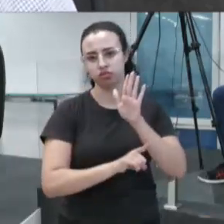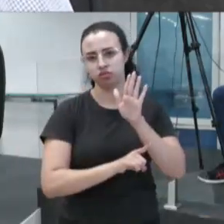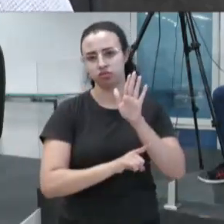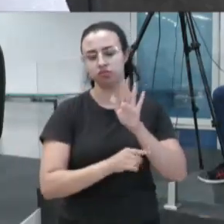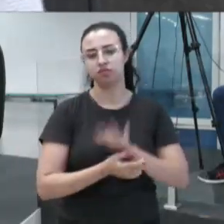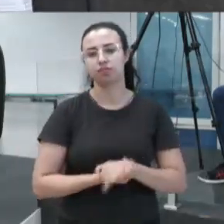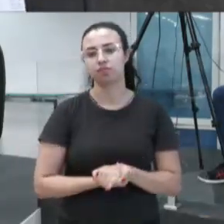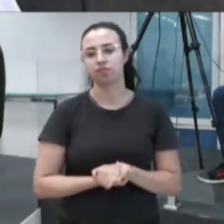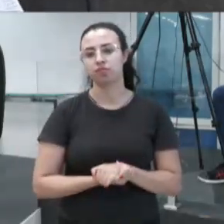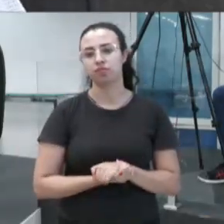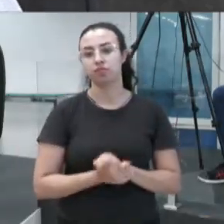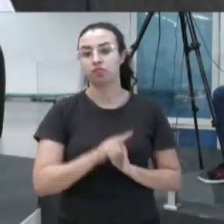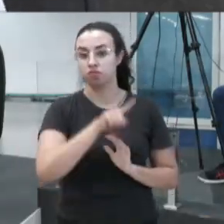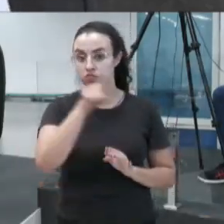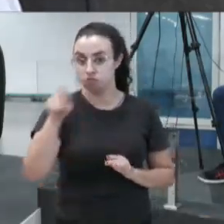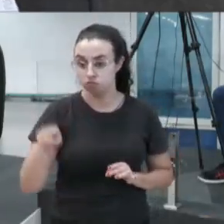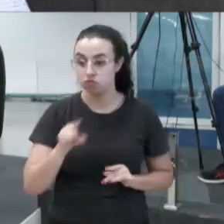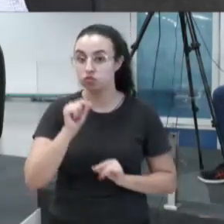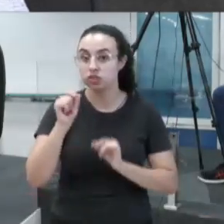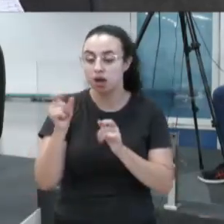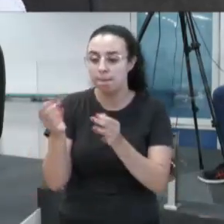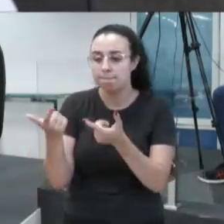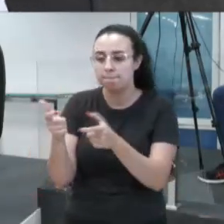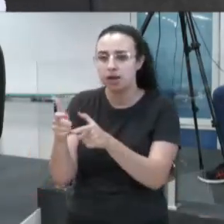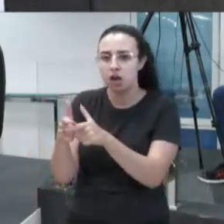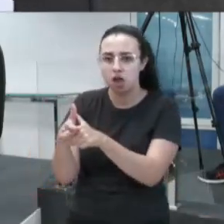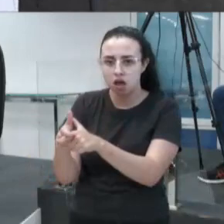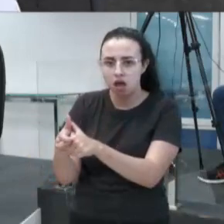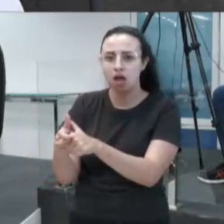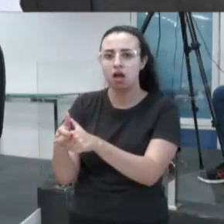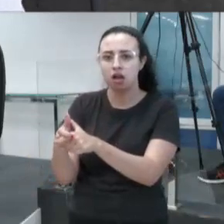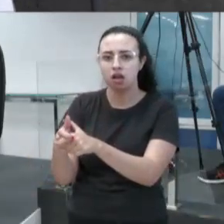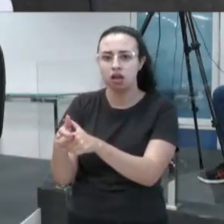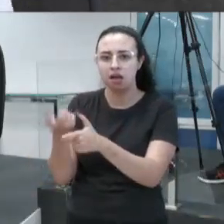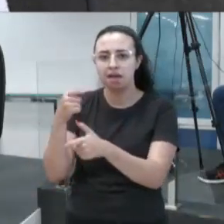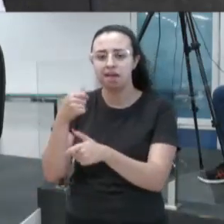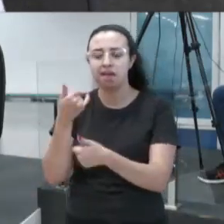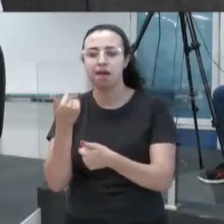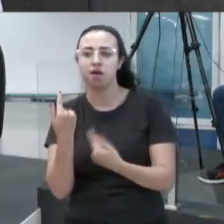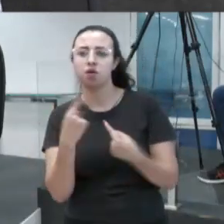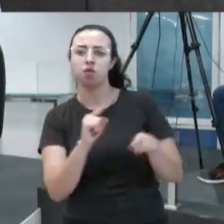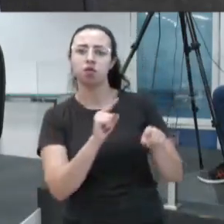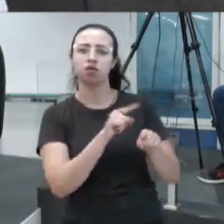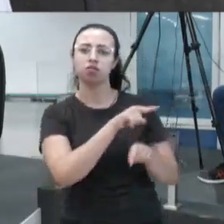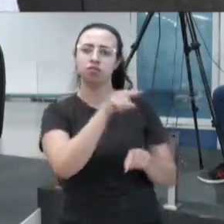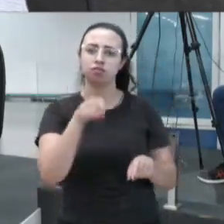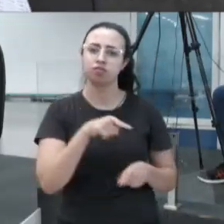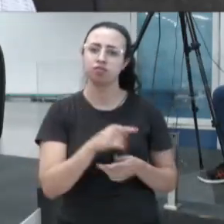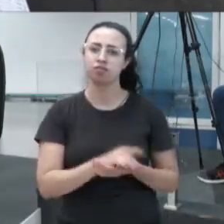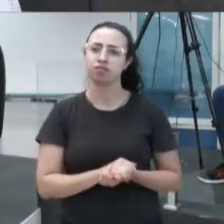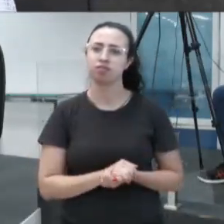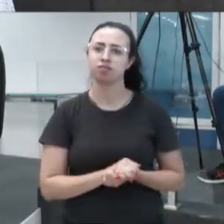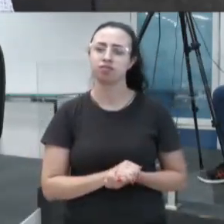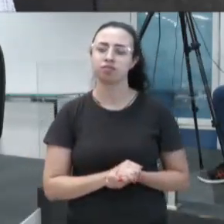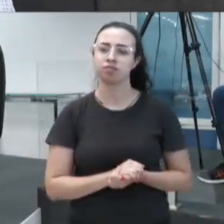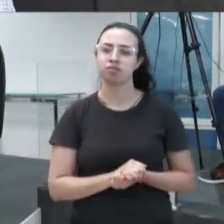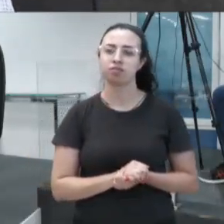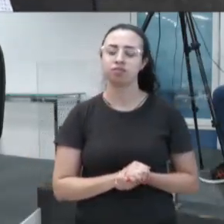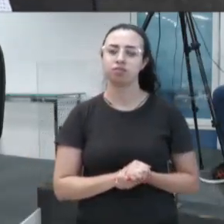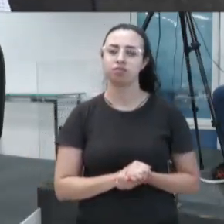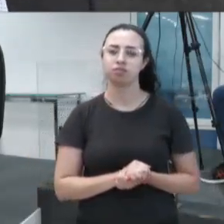deixando uma minoria engolir vocês que não sabem nada e se dizendo e declarando, autodeclarando os melhores.